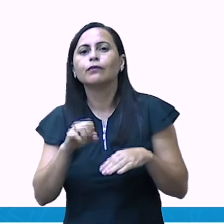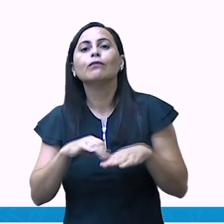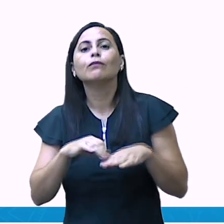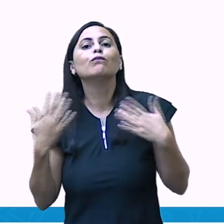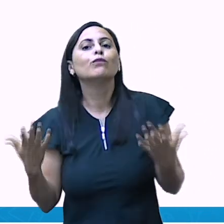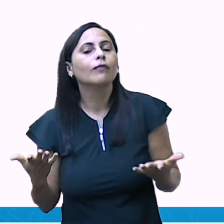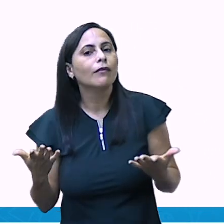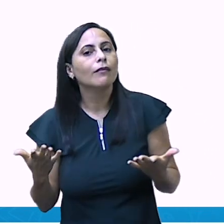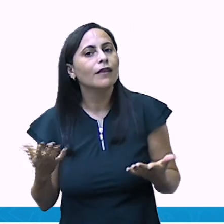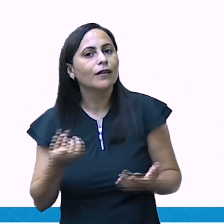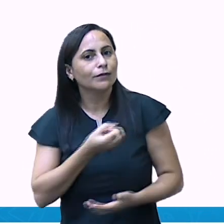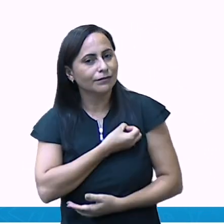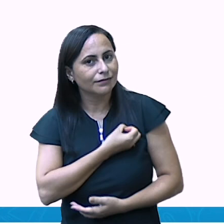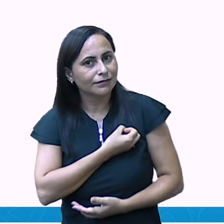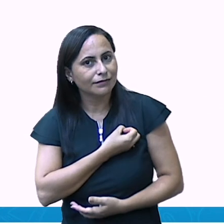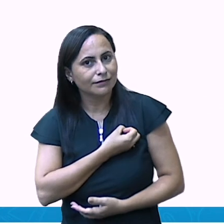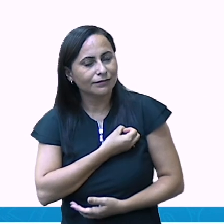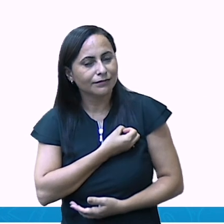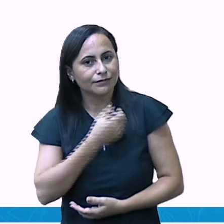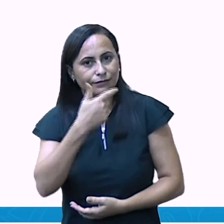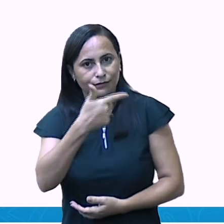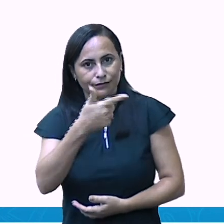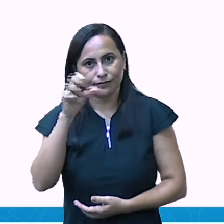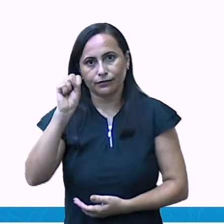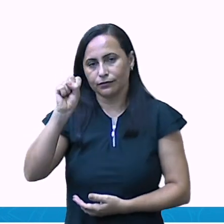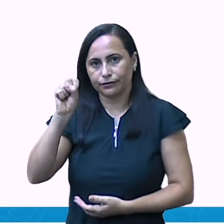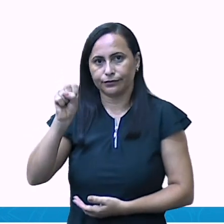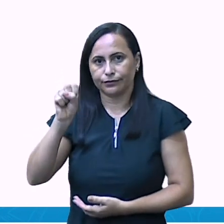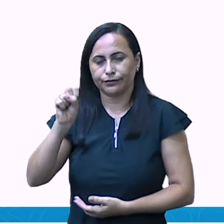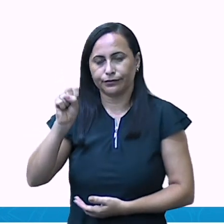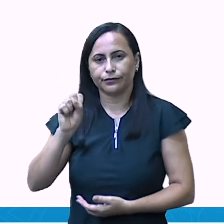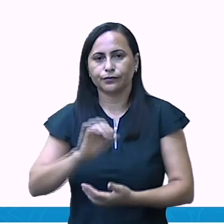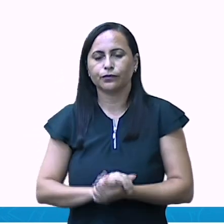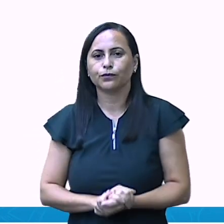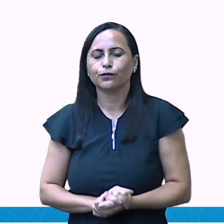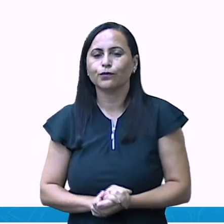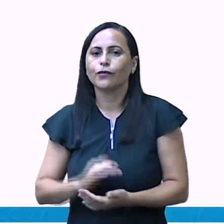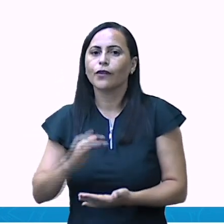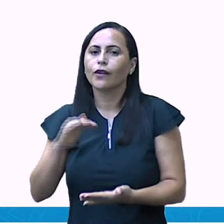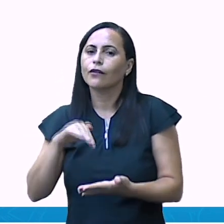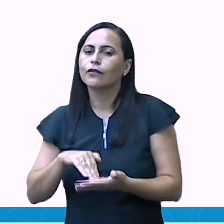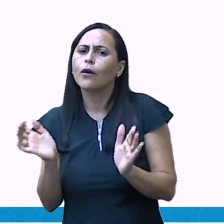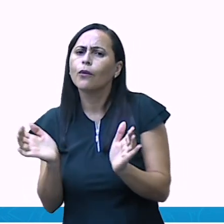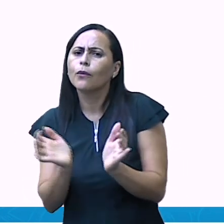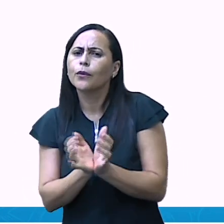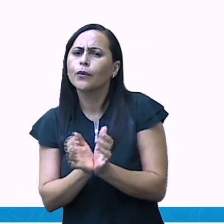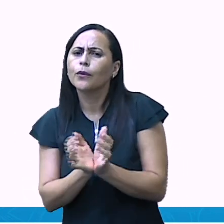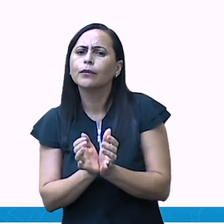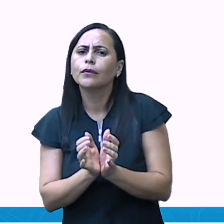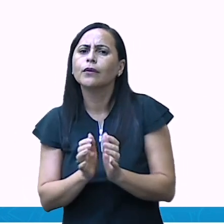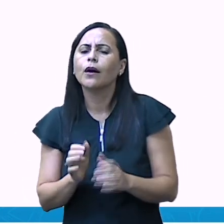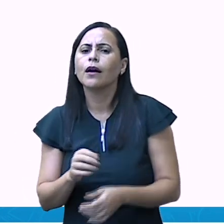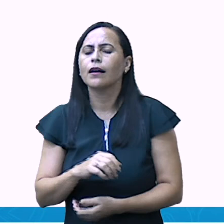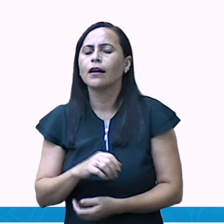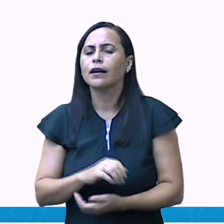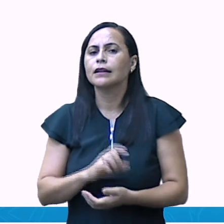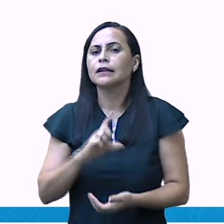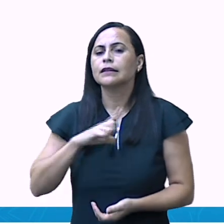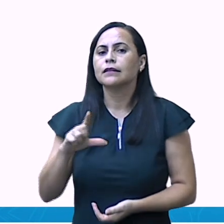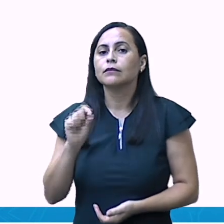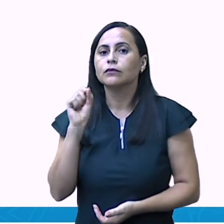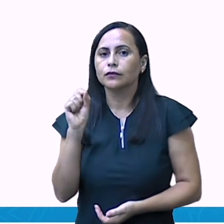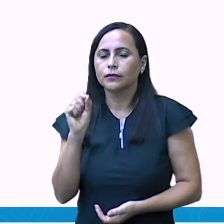cubinhos. Vinte e oito. E o último grupo, nós temos três